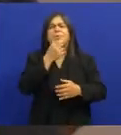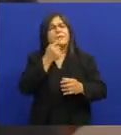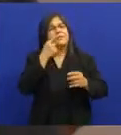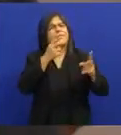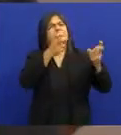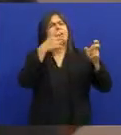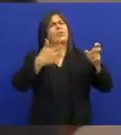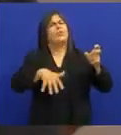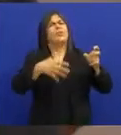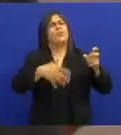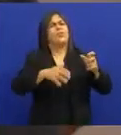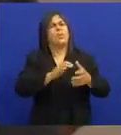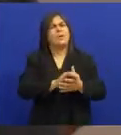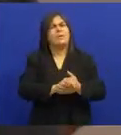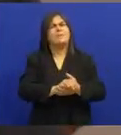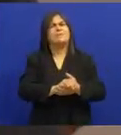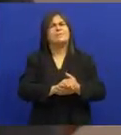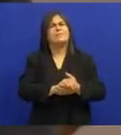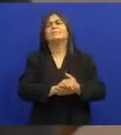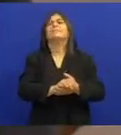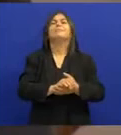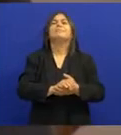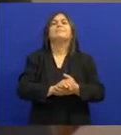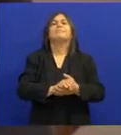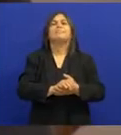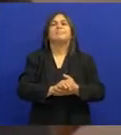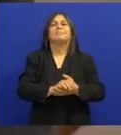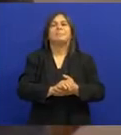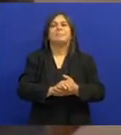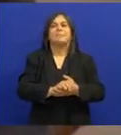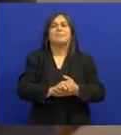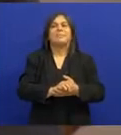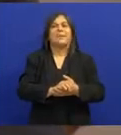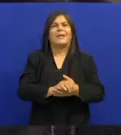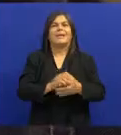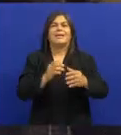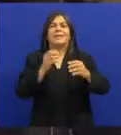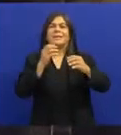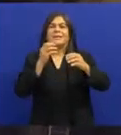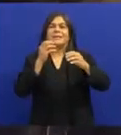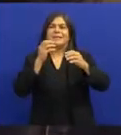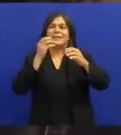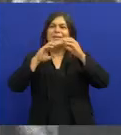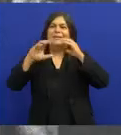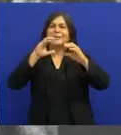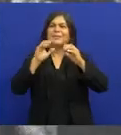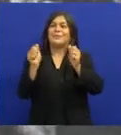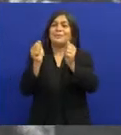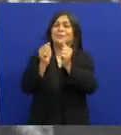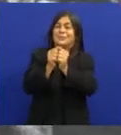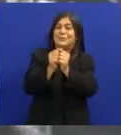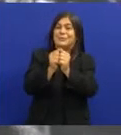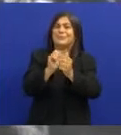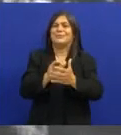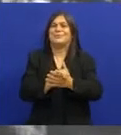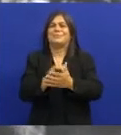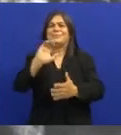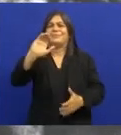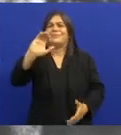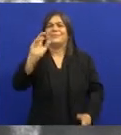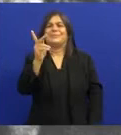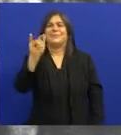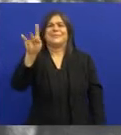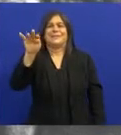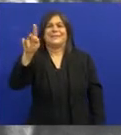Viram nele o valor Foi quando Gil gravou Chiclete com banana Eita Aí